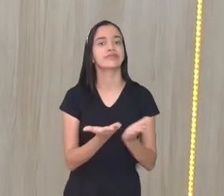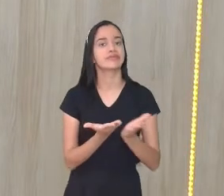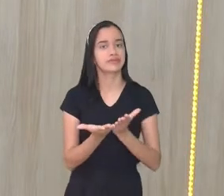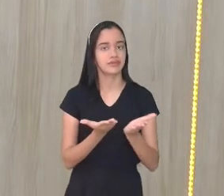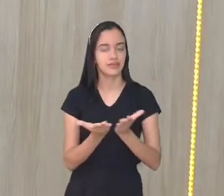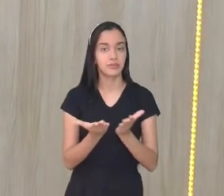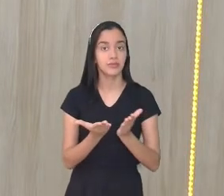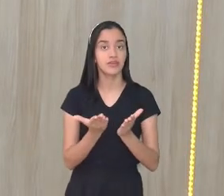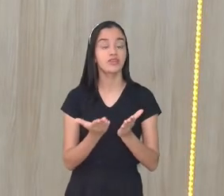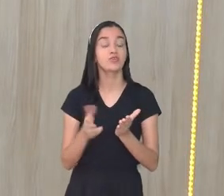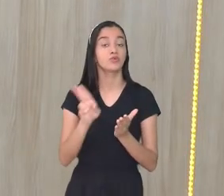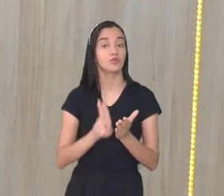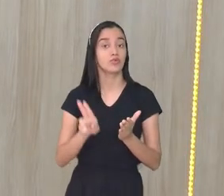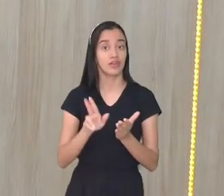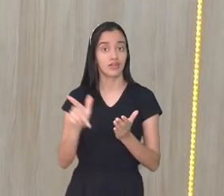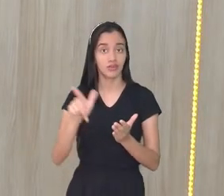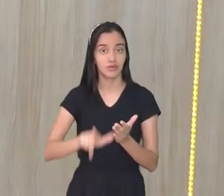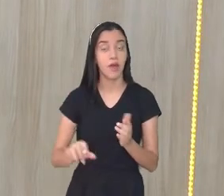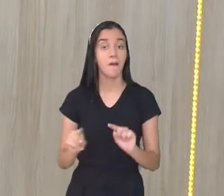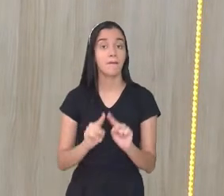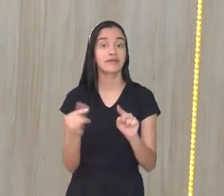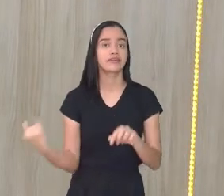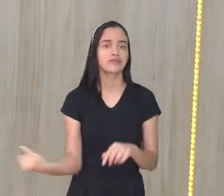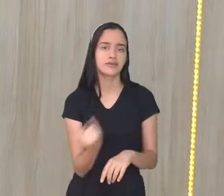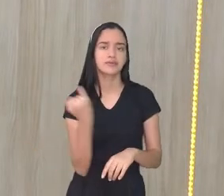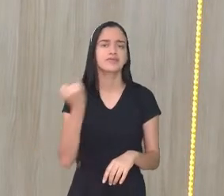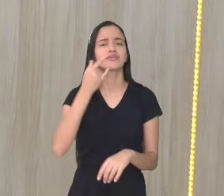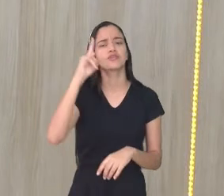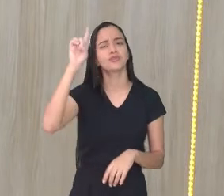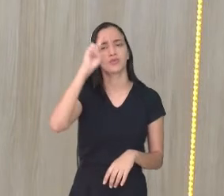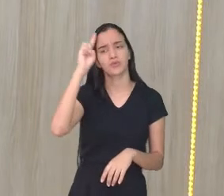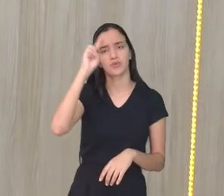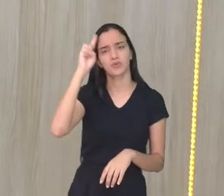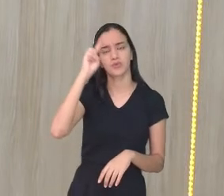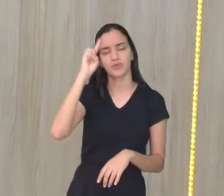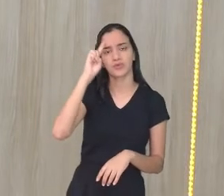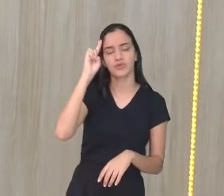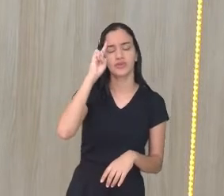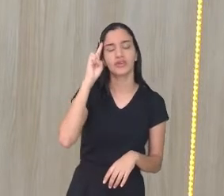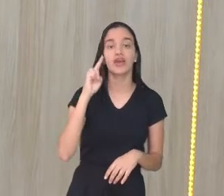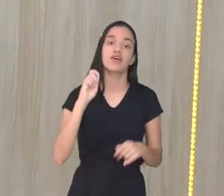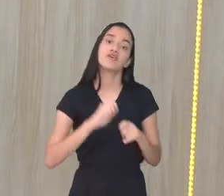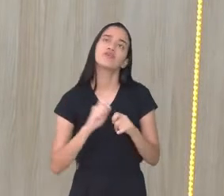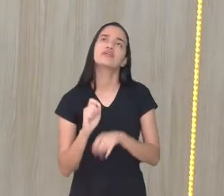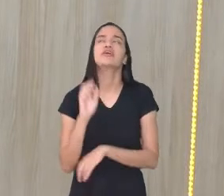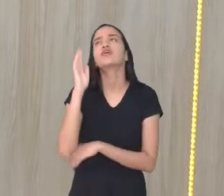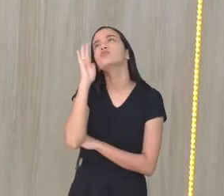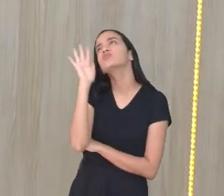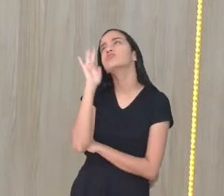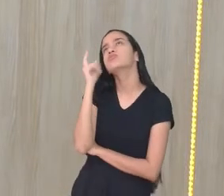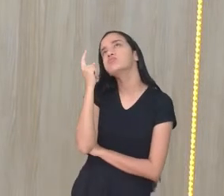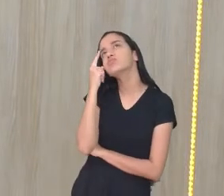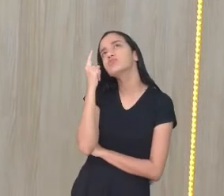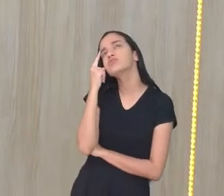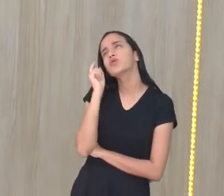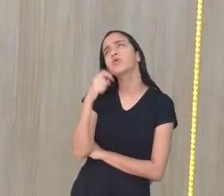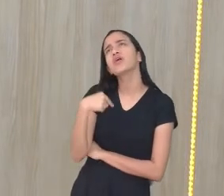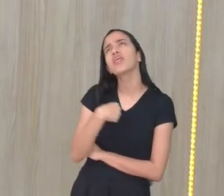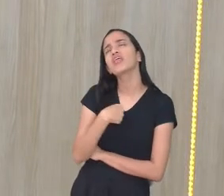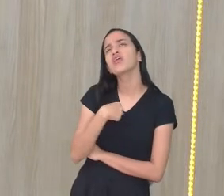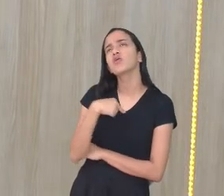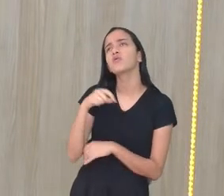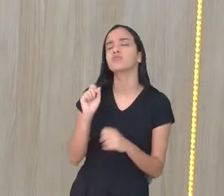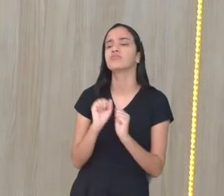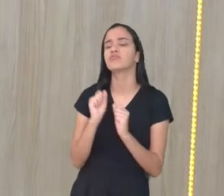E ser reutilizada. Mas é importante a gente, todos os dias, fazer essa reflexão e pensar. O que é que eu posso fazer